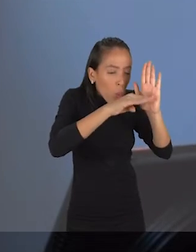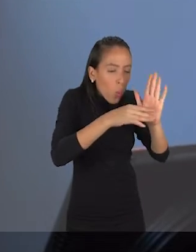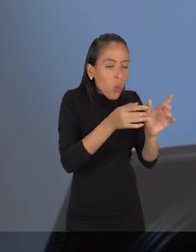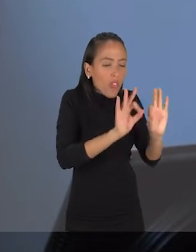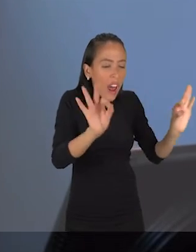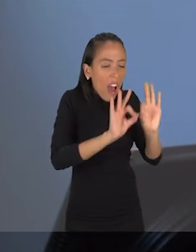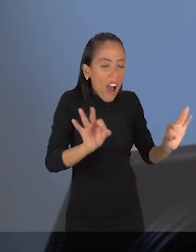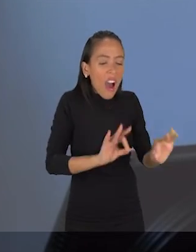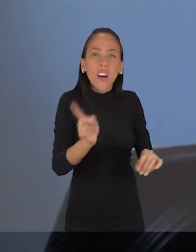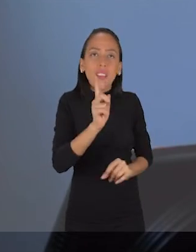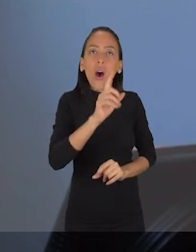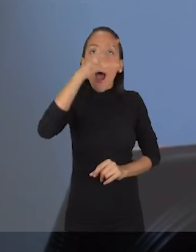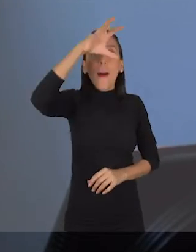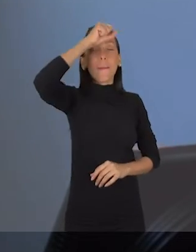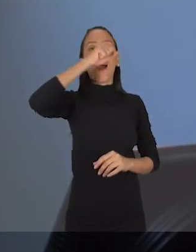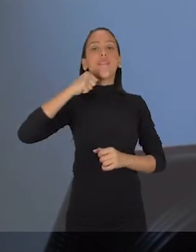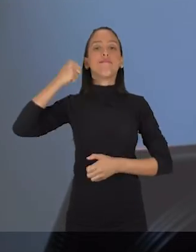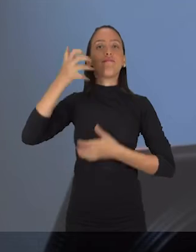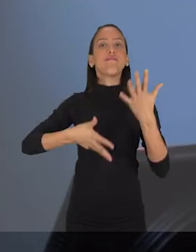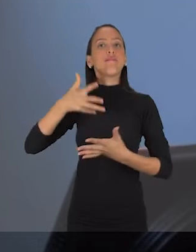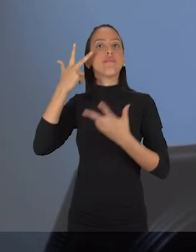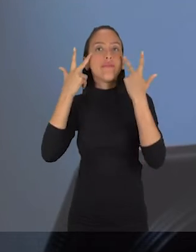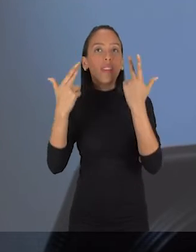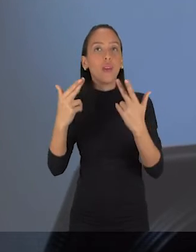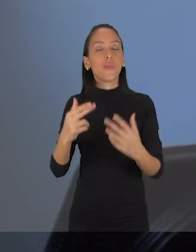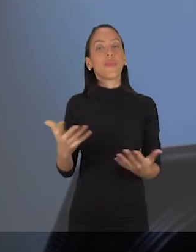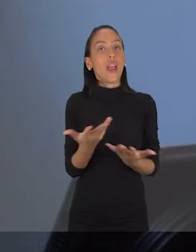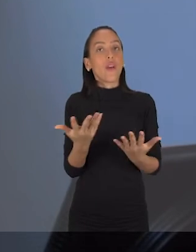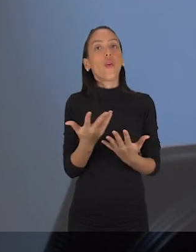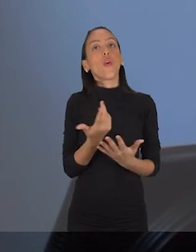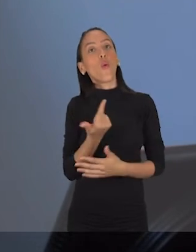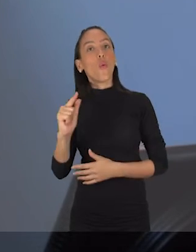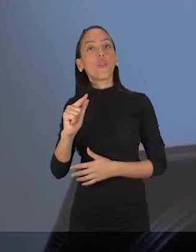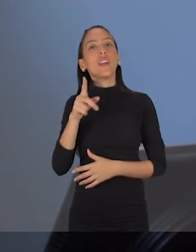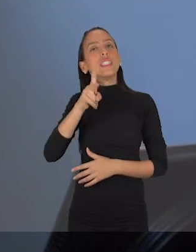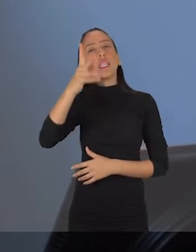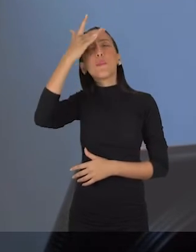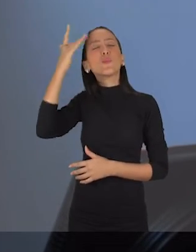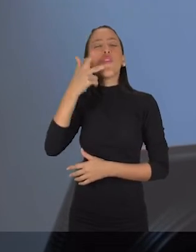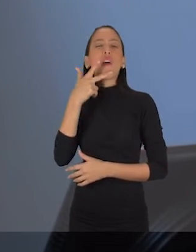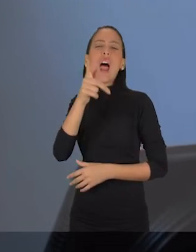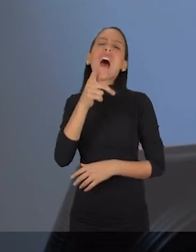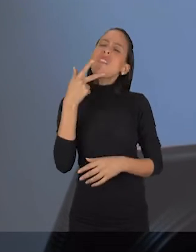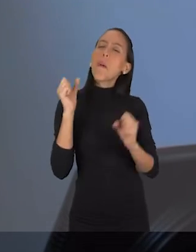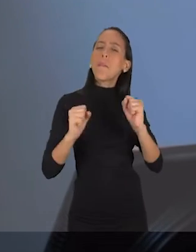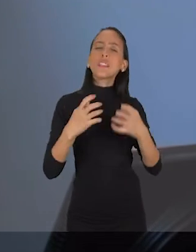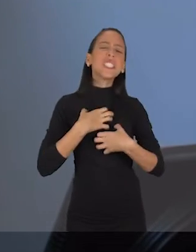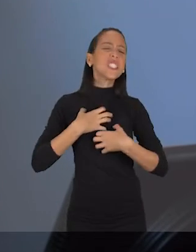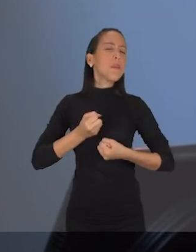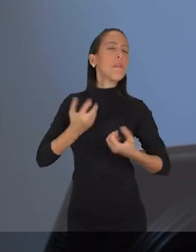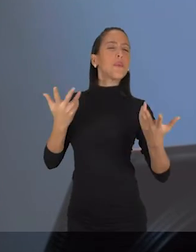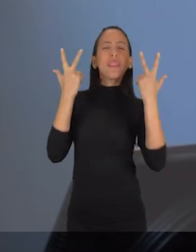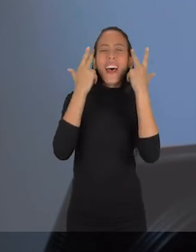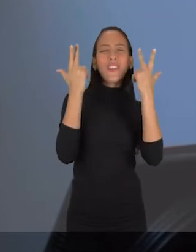falando com as suas palavras. Beleza? Segundo ponto, todo mundo fala que você tem que falar no vídeo como você falaria normalmente.